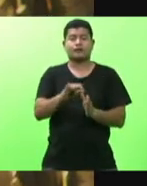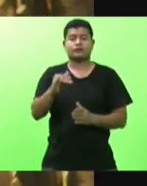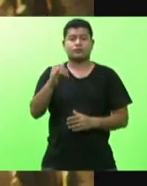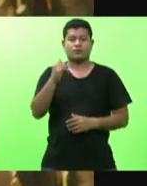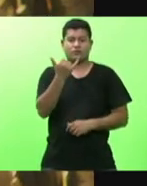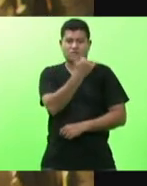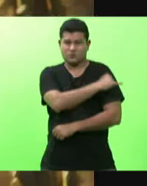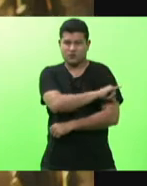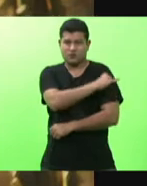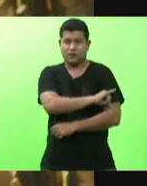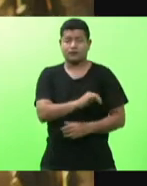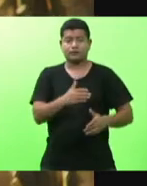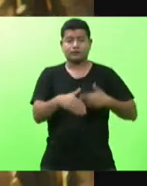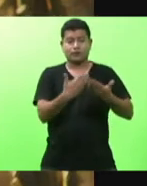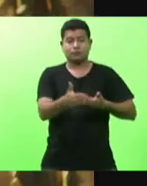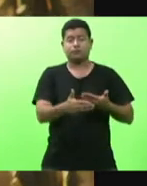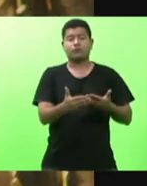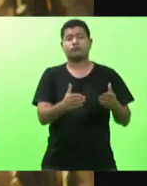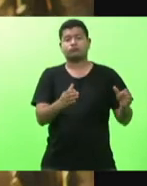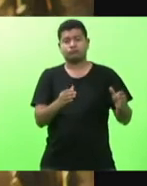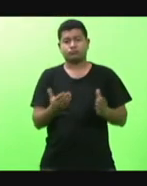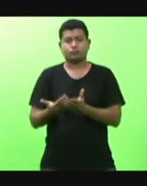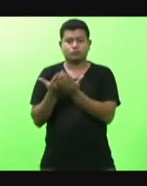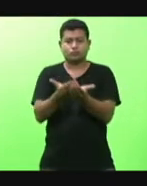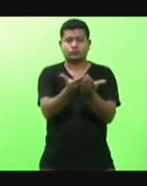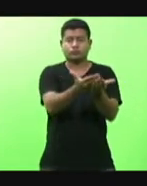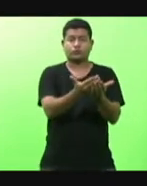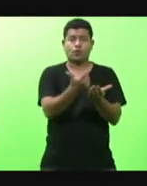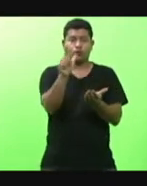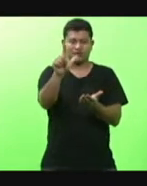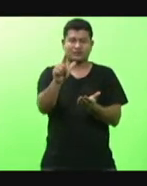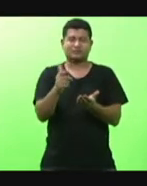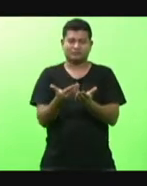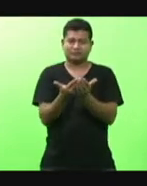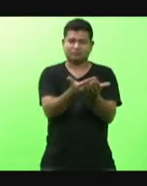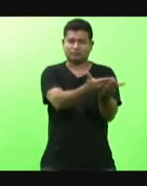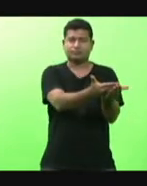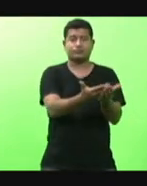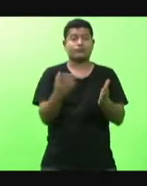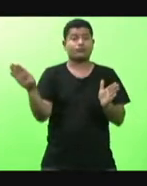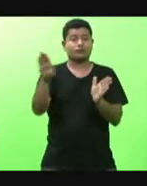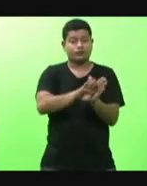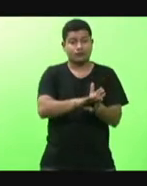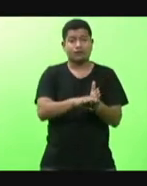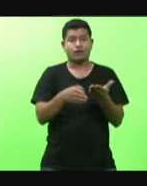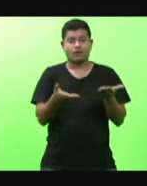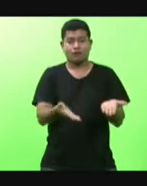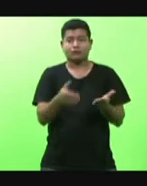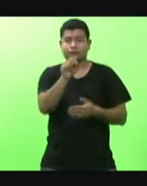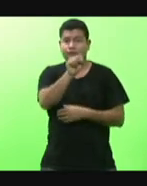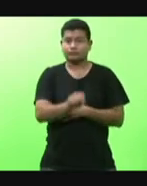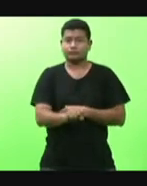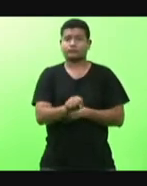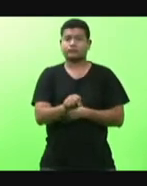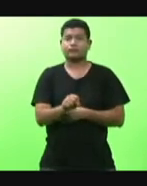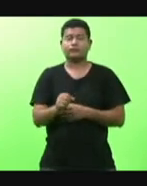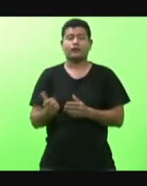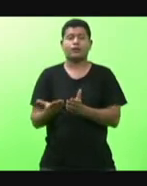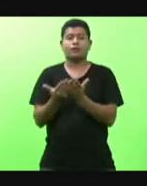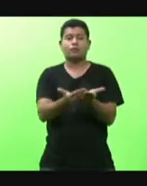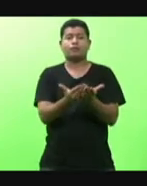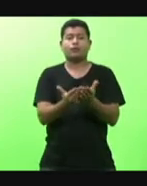na época Nossa Senhora do Desterro hoje Florianópolis com desembarque no Porto de Laguna